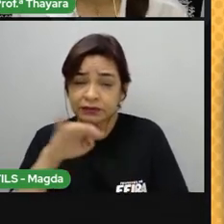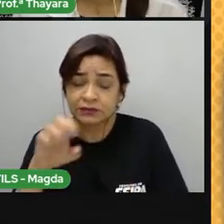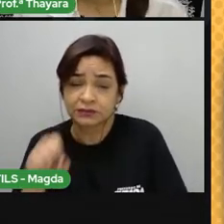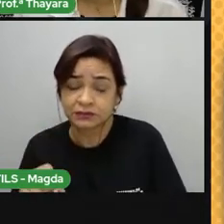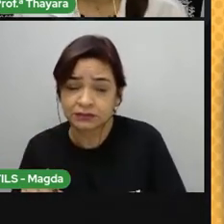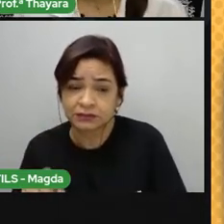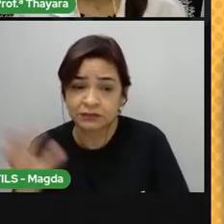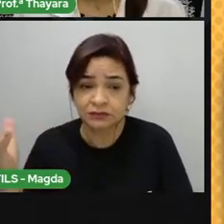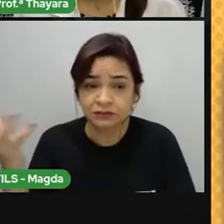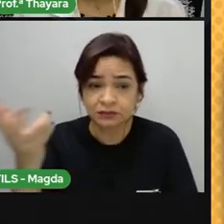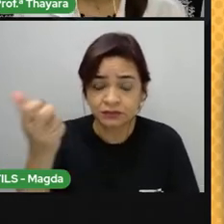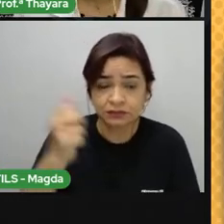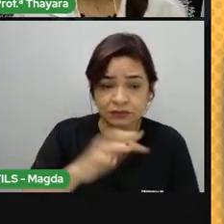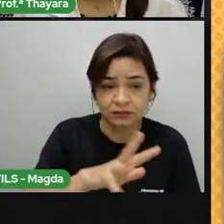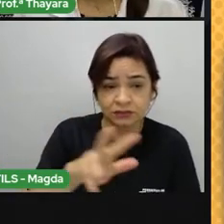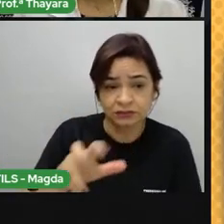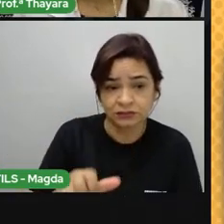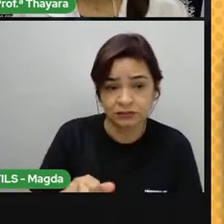planeta.